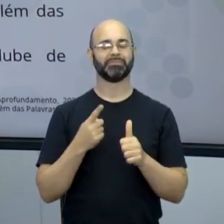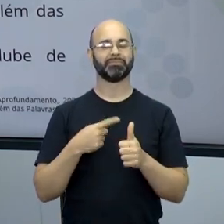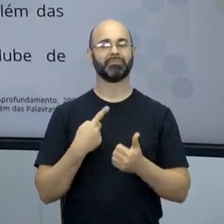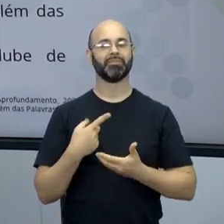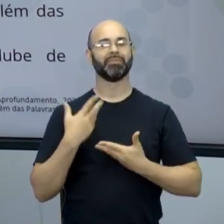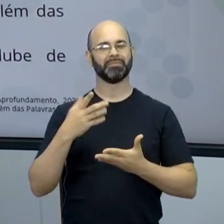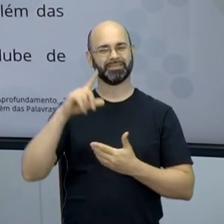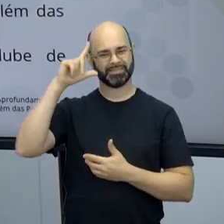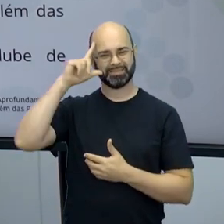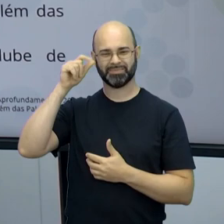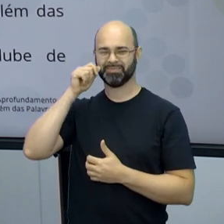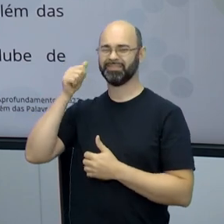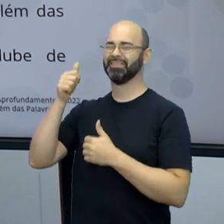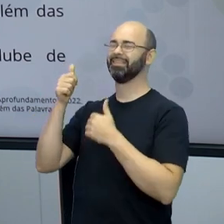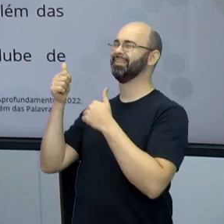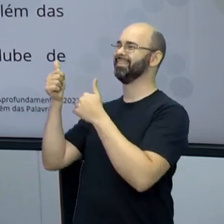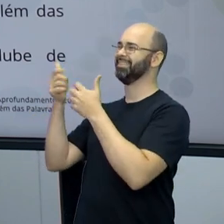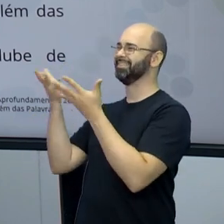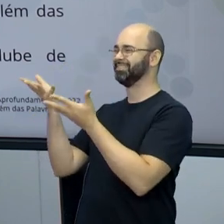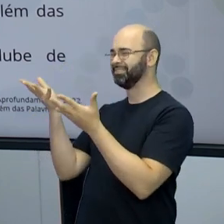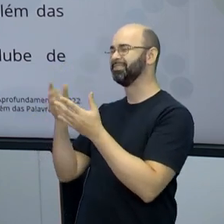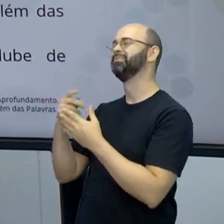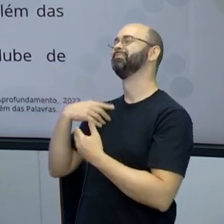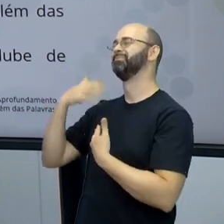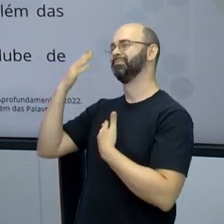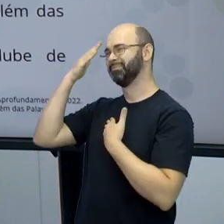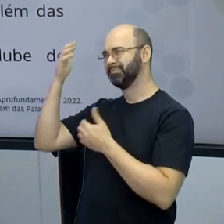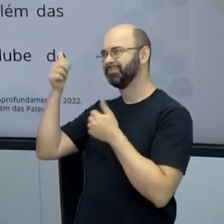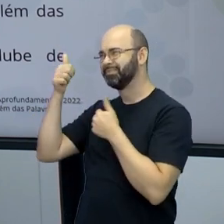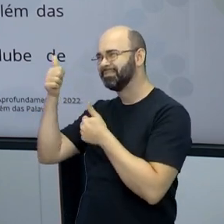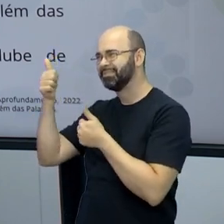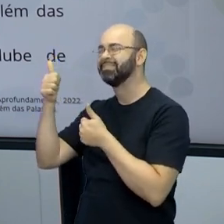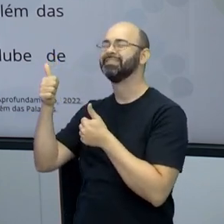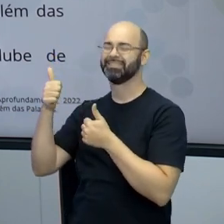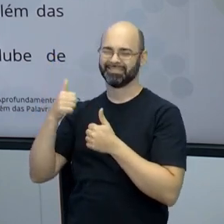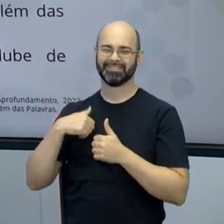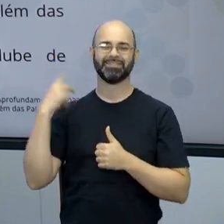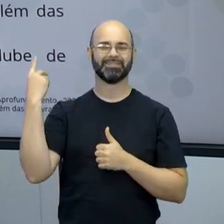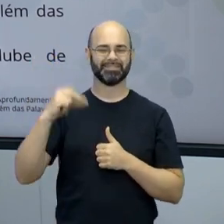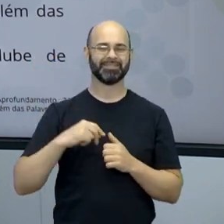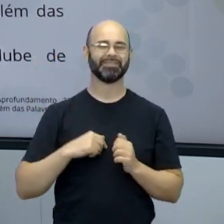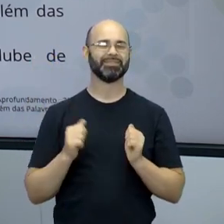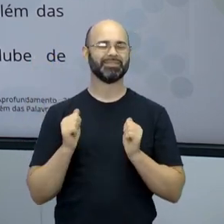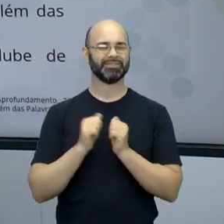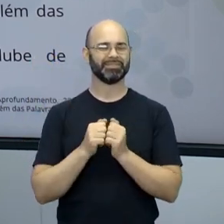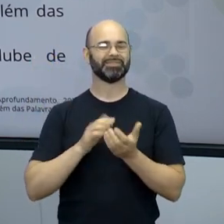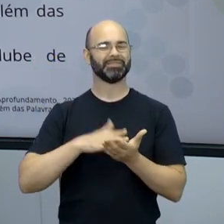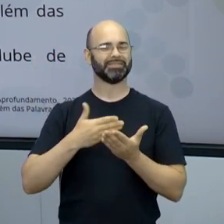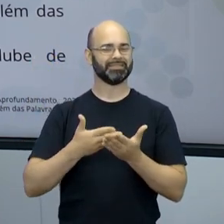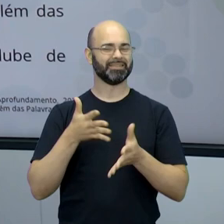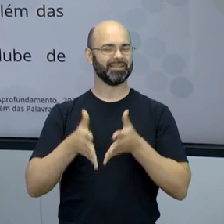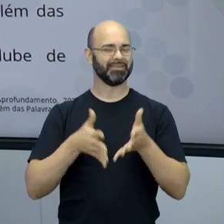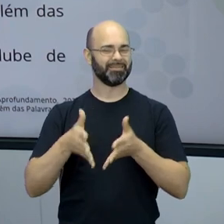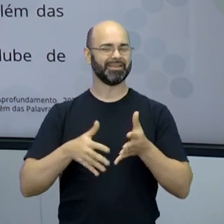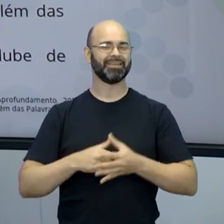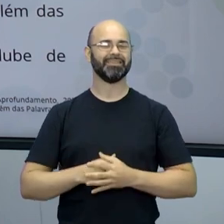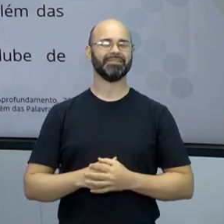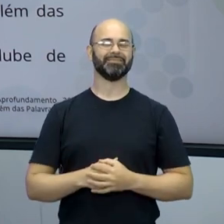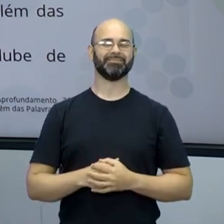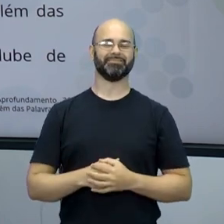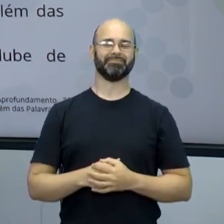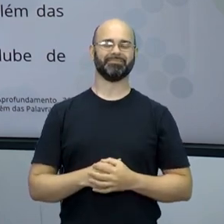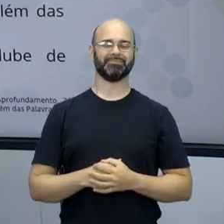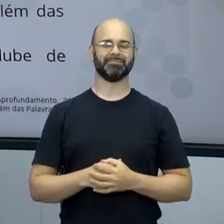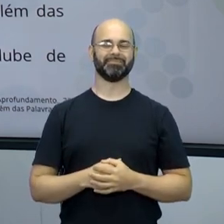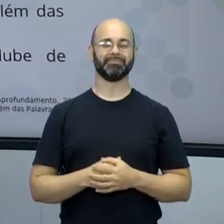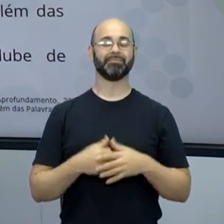vocês o nosso André, querido, está aqui nas Libras conosco. André, é prazer, vamos junto, vamos junto, vamos estar lá, falando com vocês. E para esta aula, porque o tema,